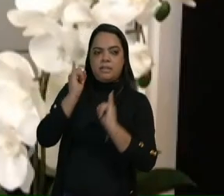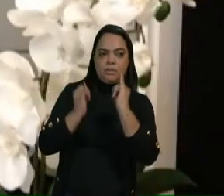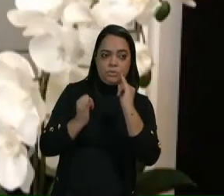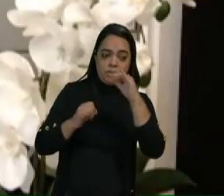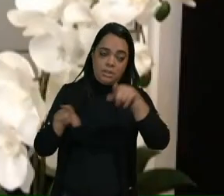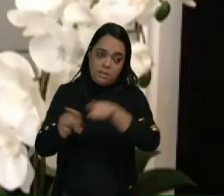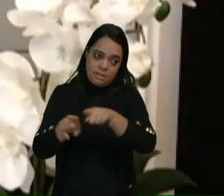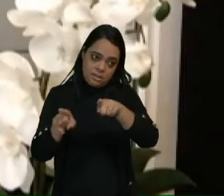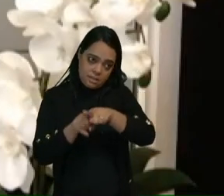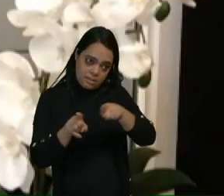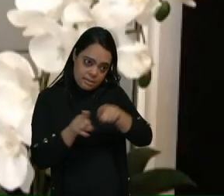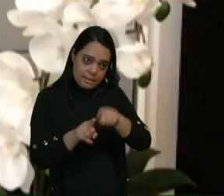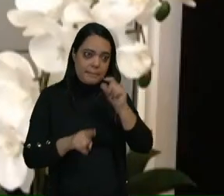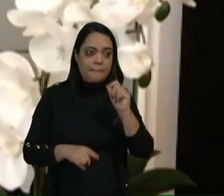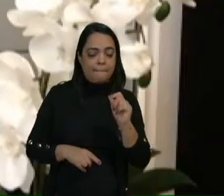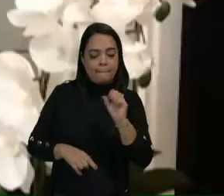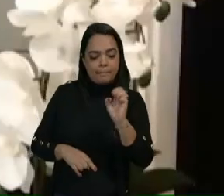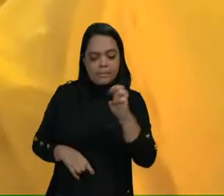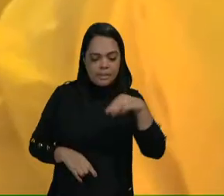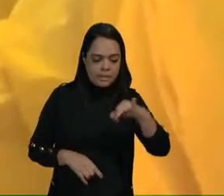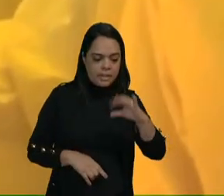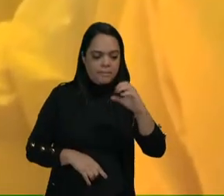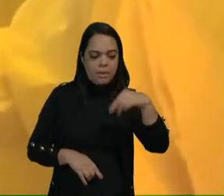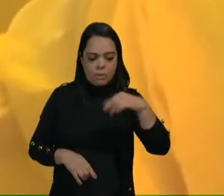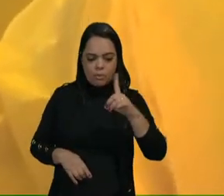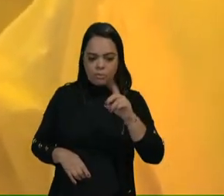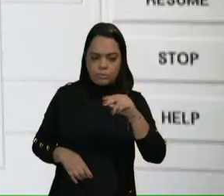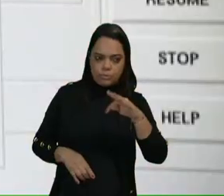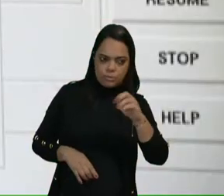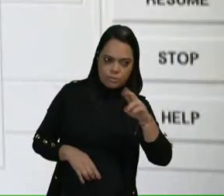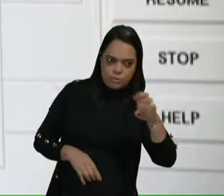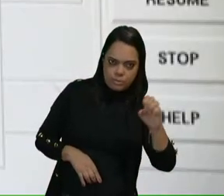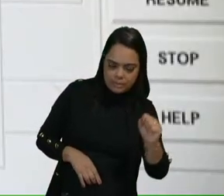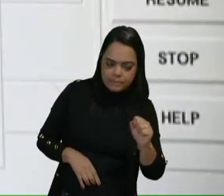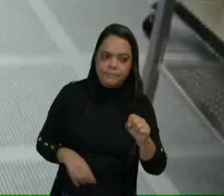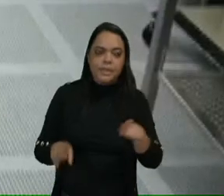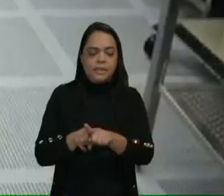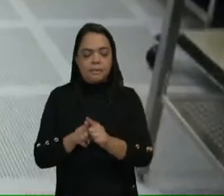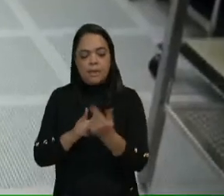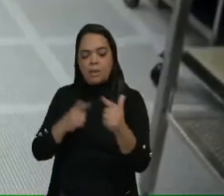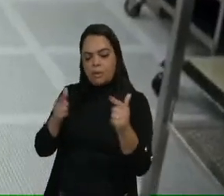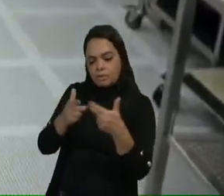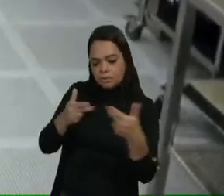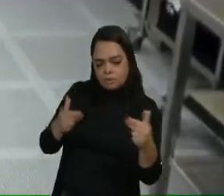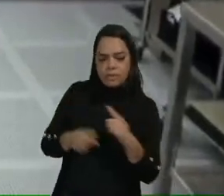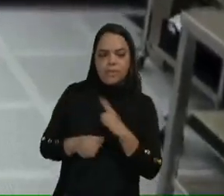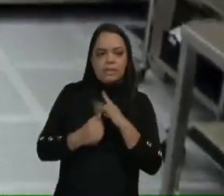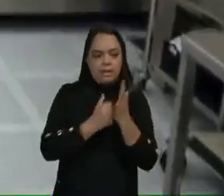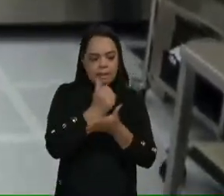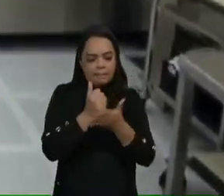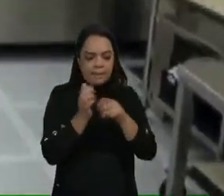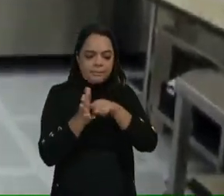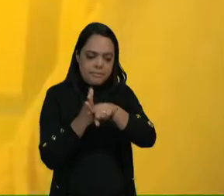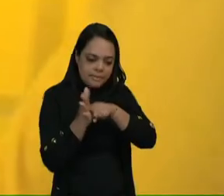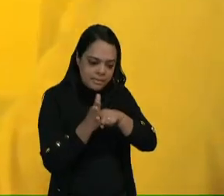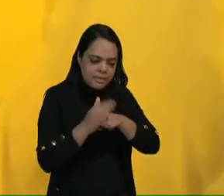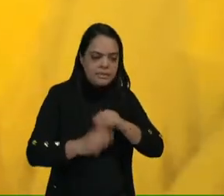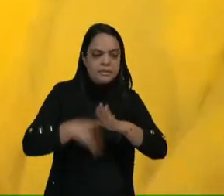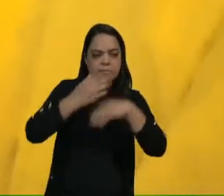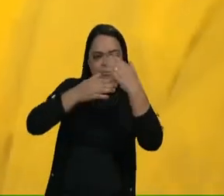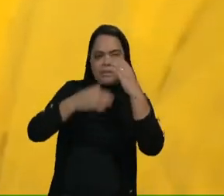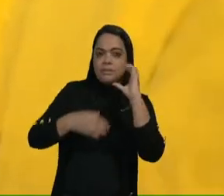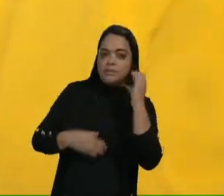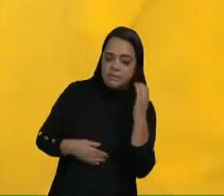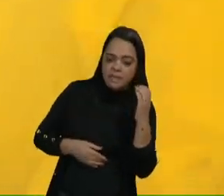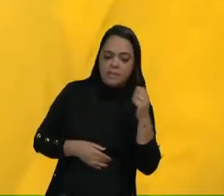o setor de semicondutores, mas não só ele. Vários setores que têm na sua base a questão da pesquisa, desenvolvimento, ciência